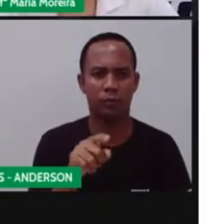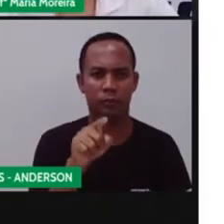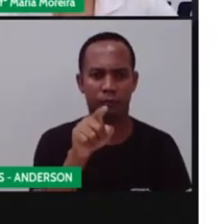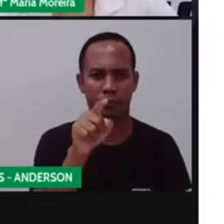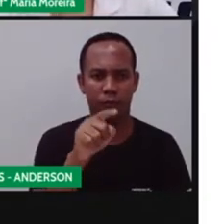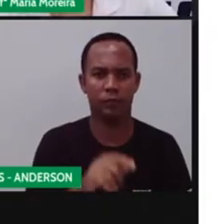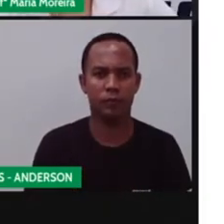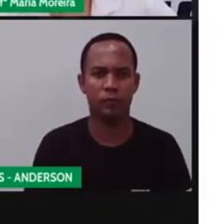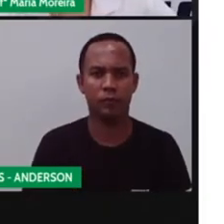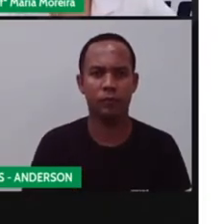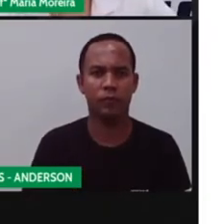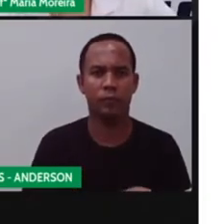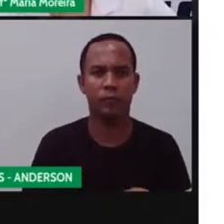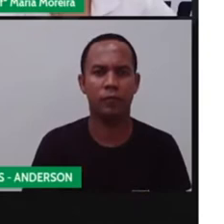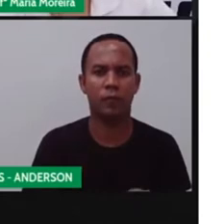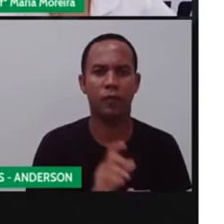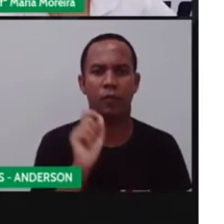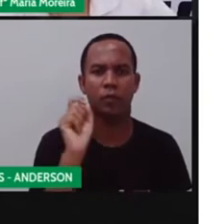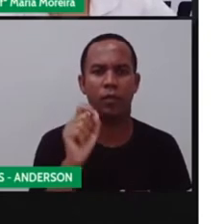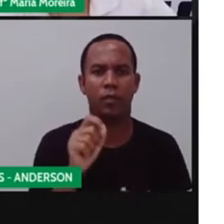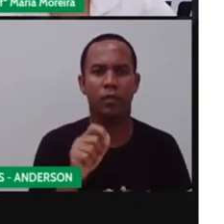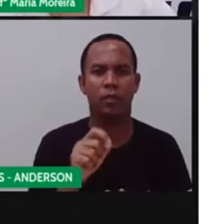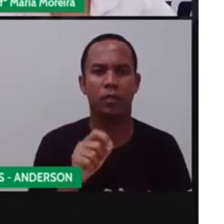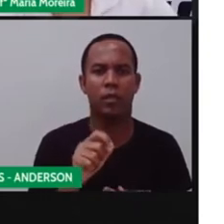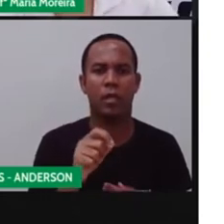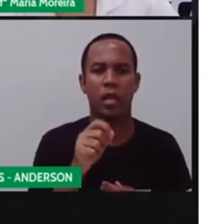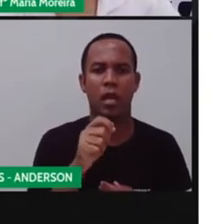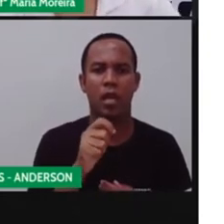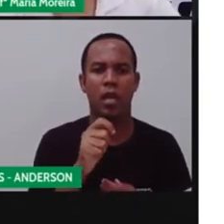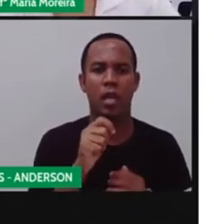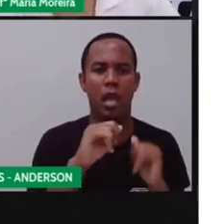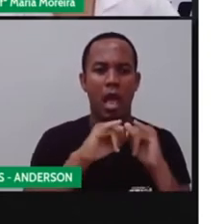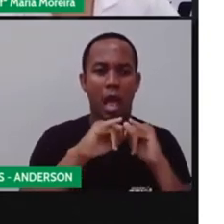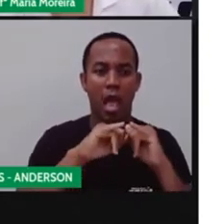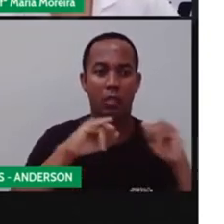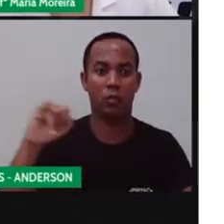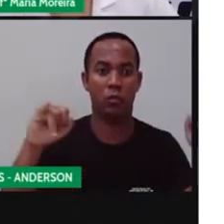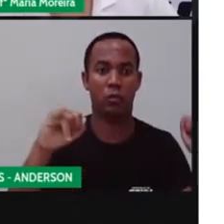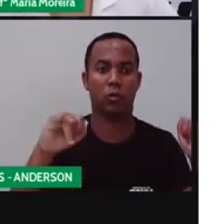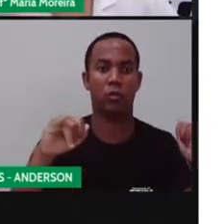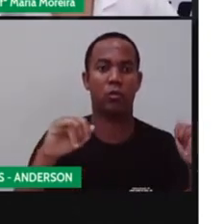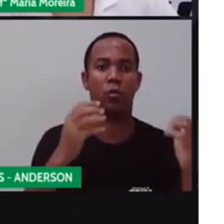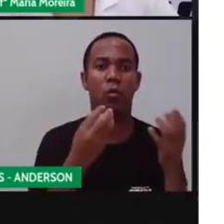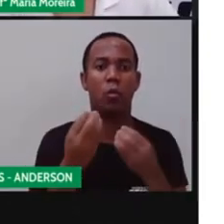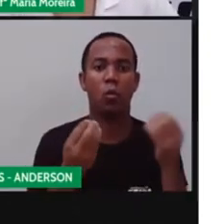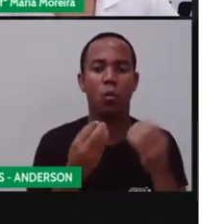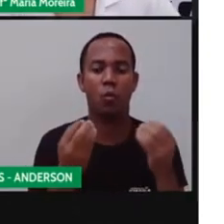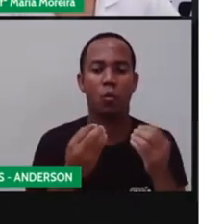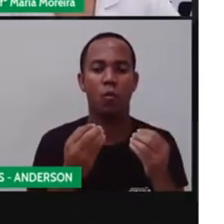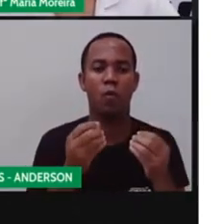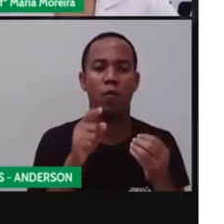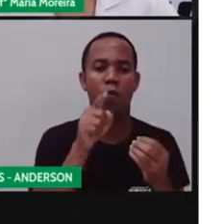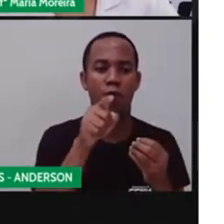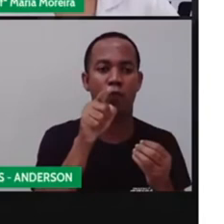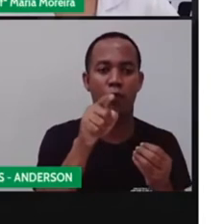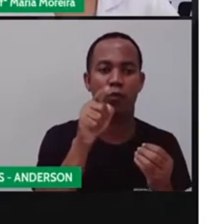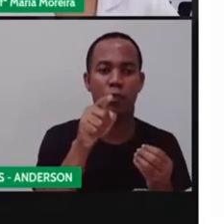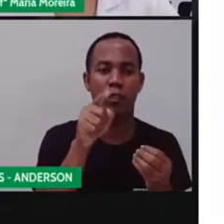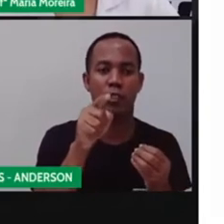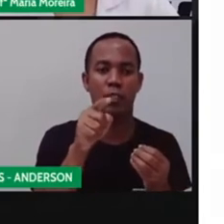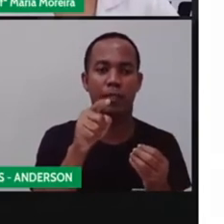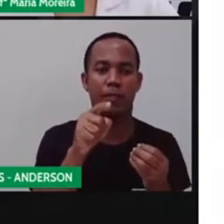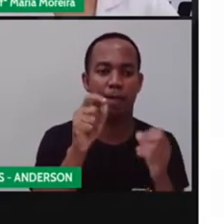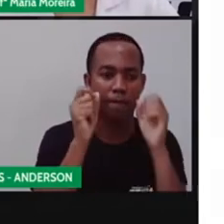estão presentes no nosso cotidiano e possuem o intuito principal de convencer o leitor para a compra de